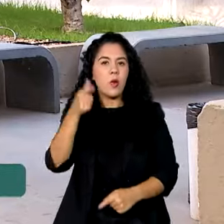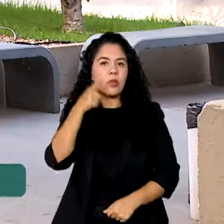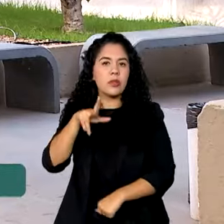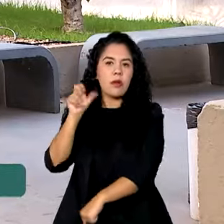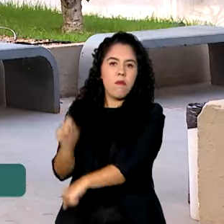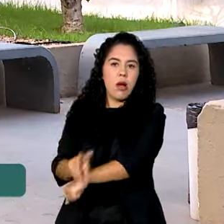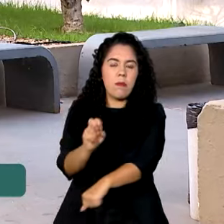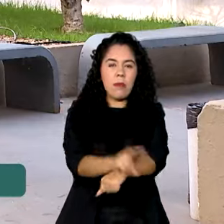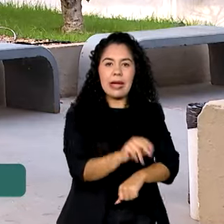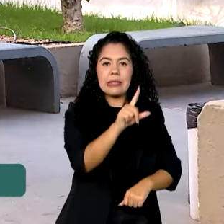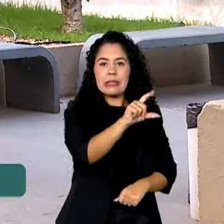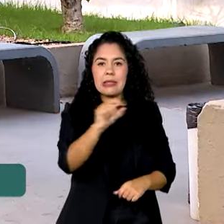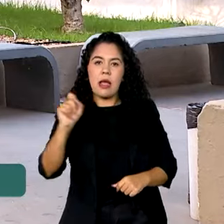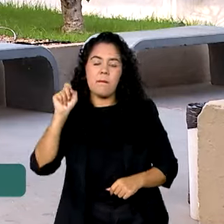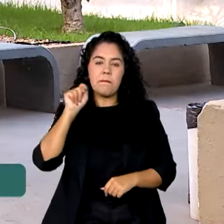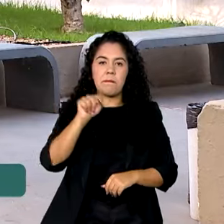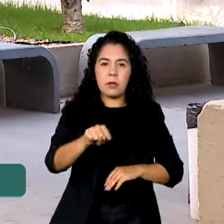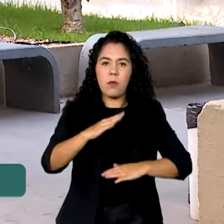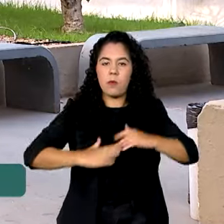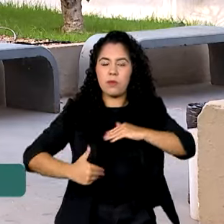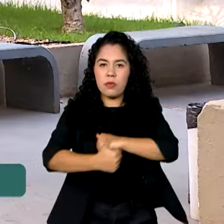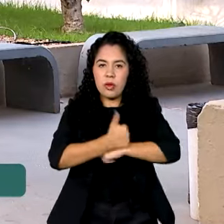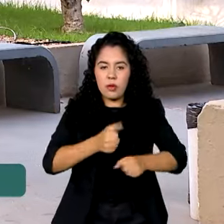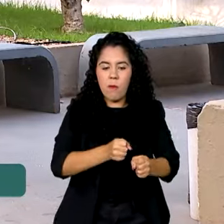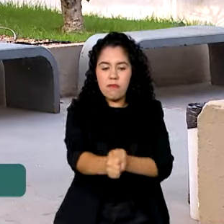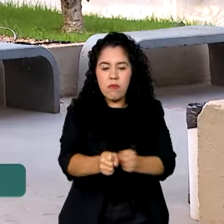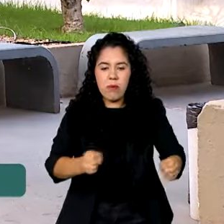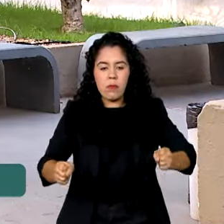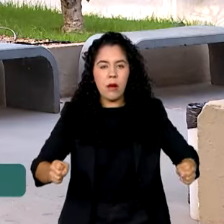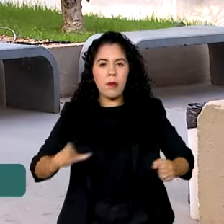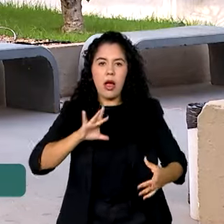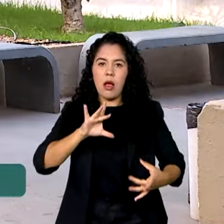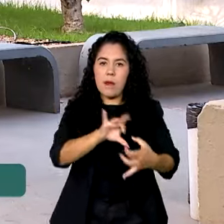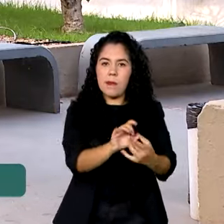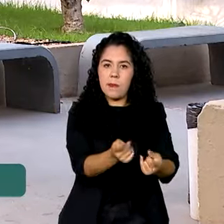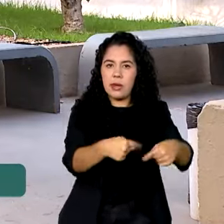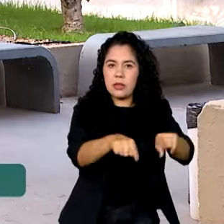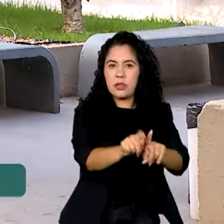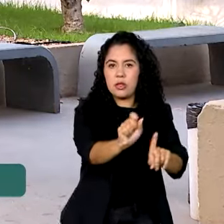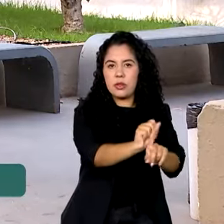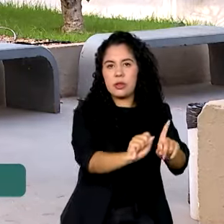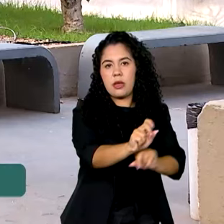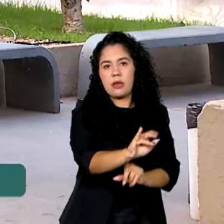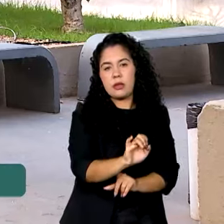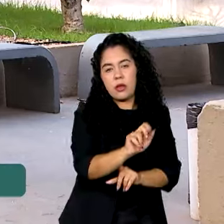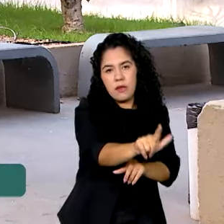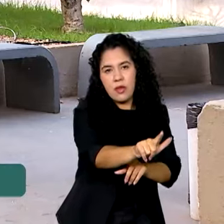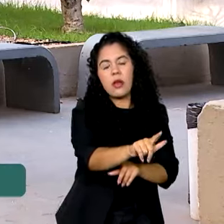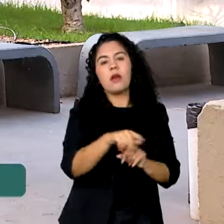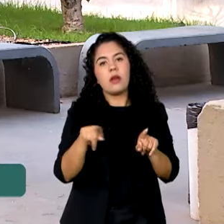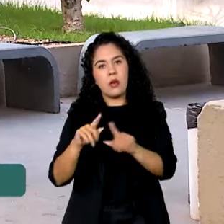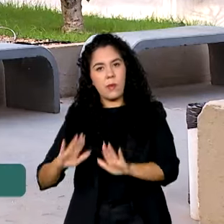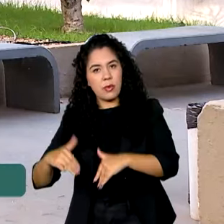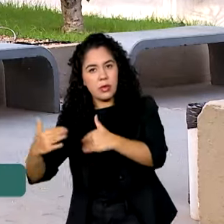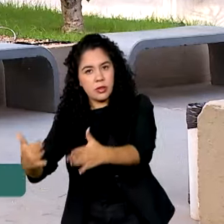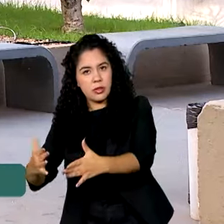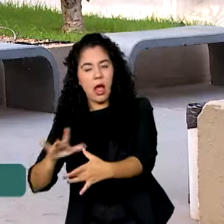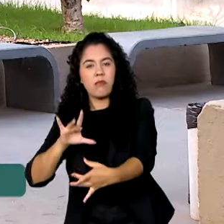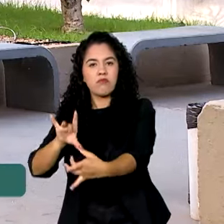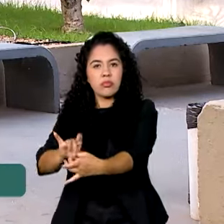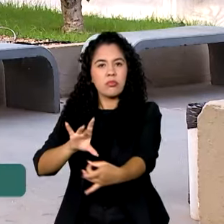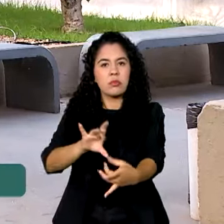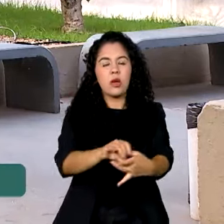Além da parceria com as organizações da sociedade civil, o Ministério também trabalha em conjunto com institutos e